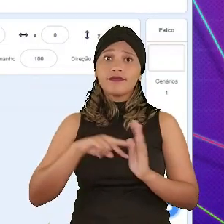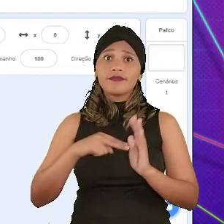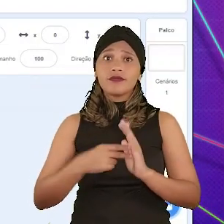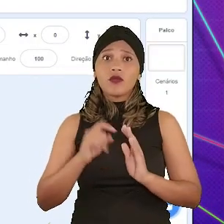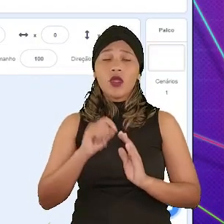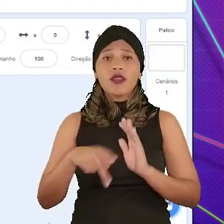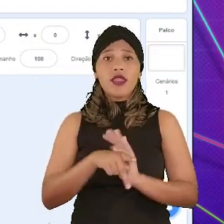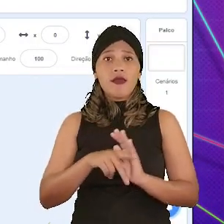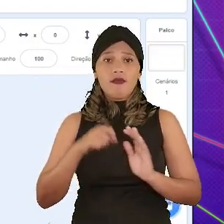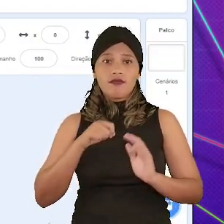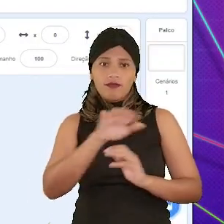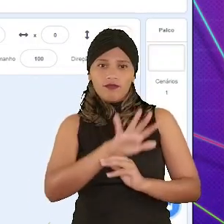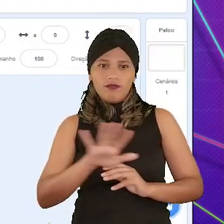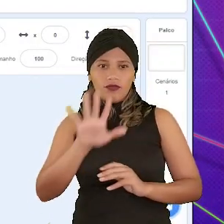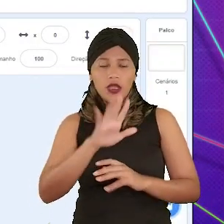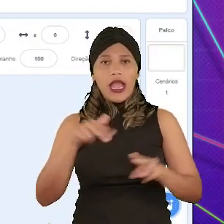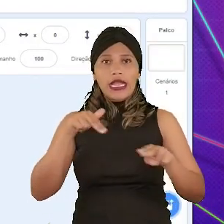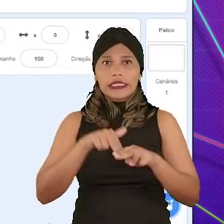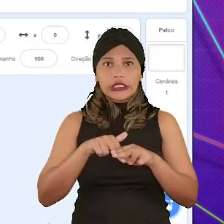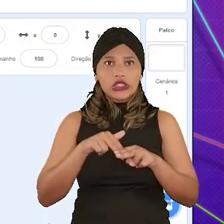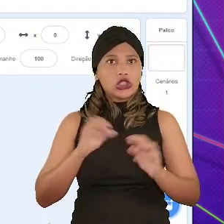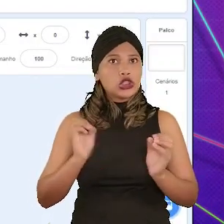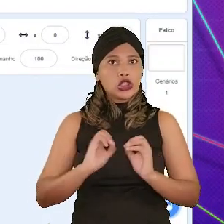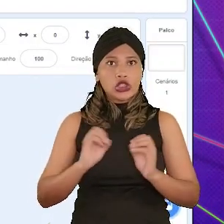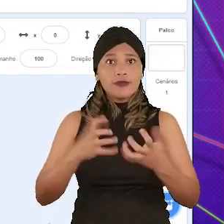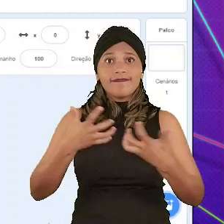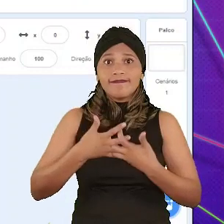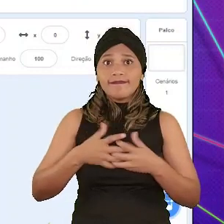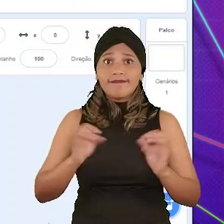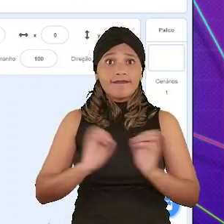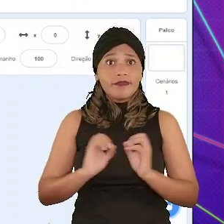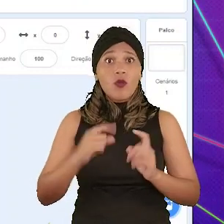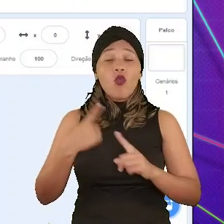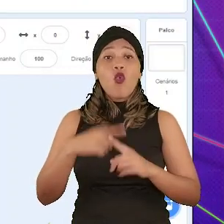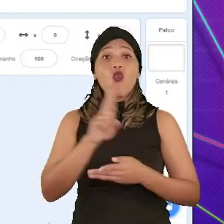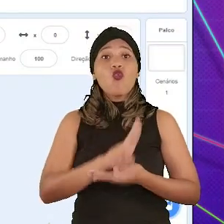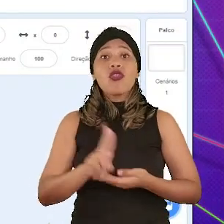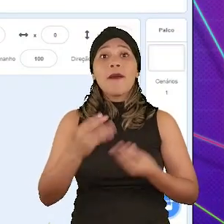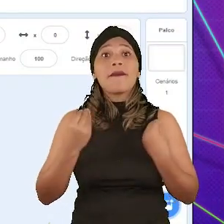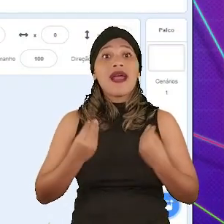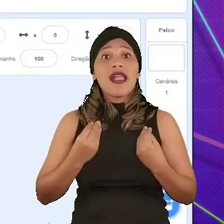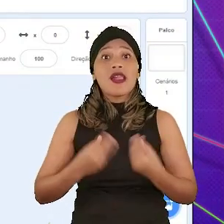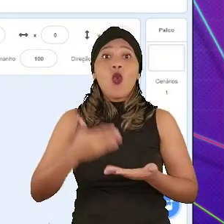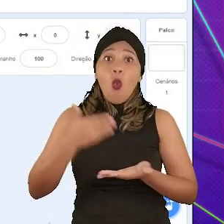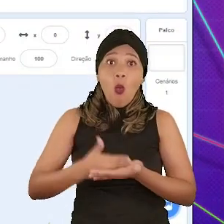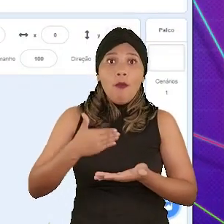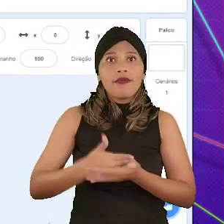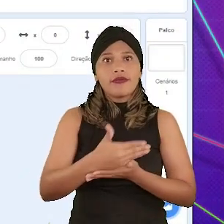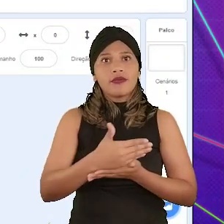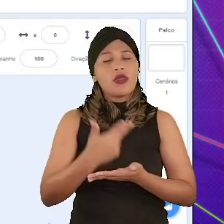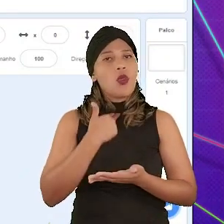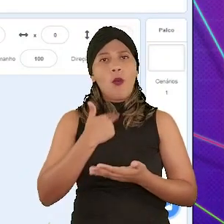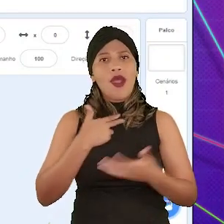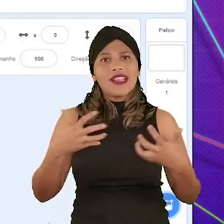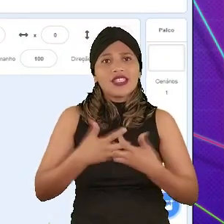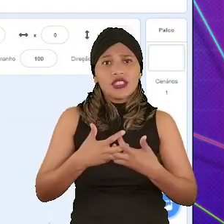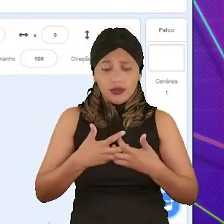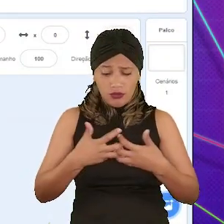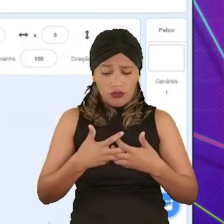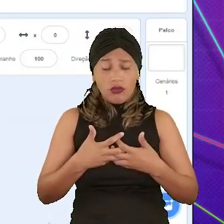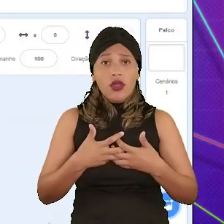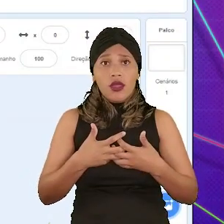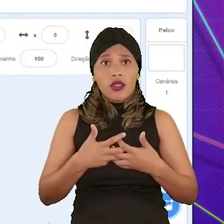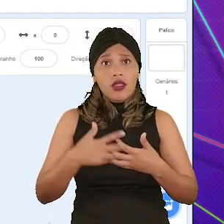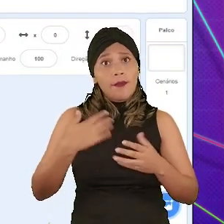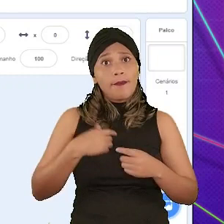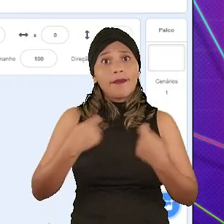eventos normalmente têm a parte superior deles sem o encaixe. Isso porque eles normalmente são usados para o início de um código, sendo o estopim